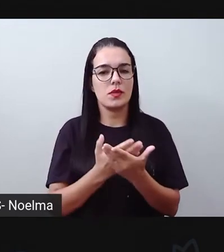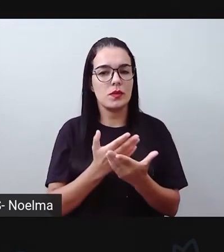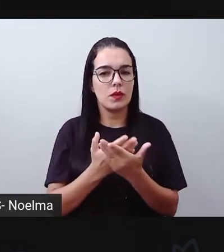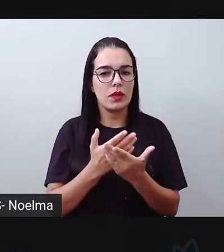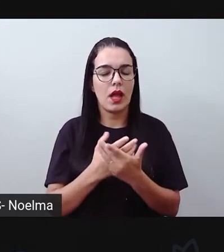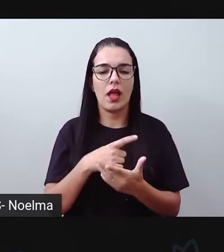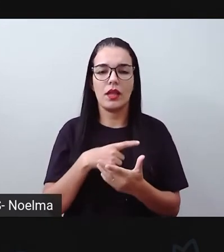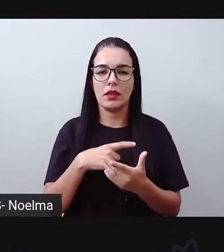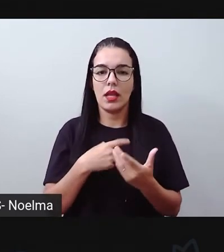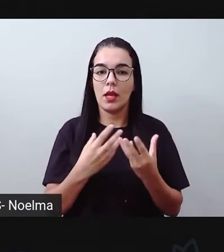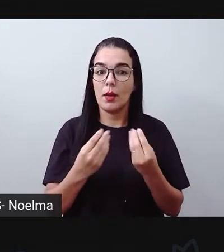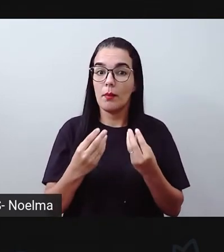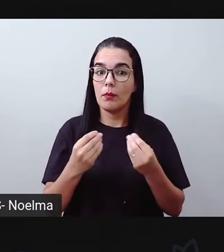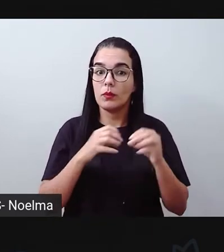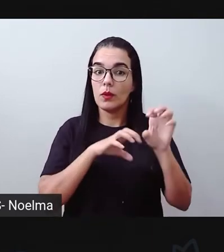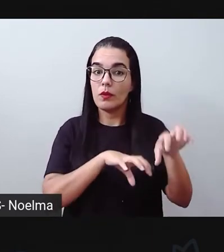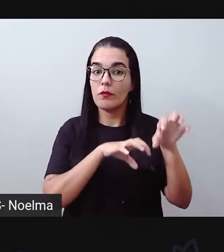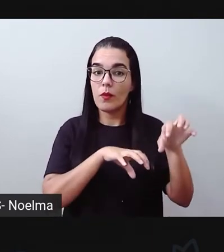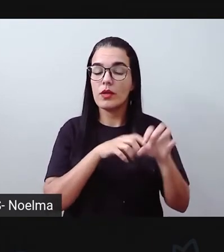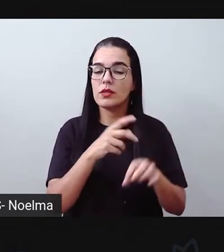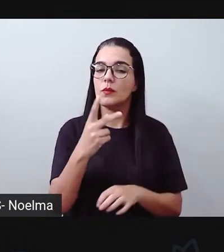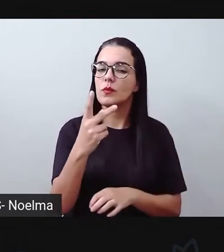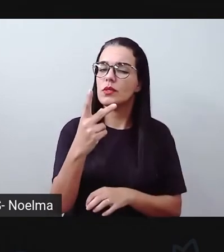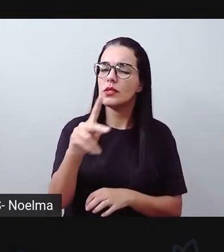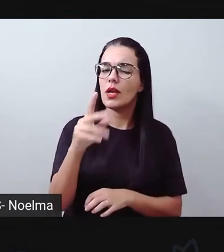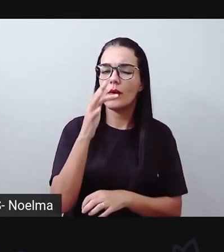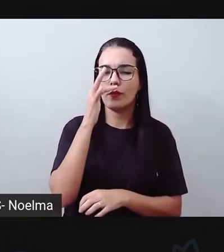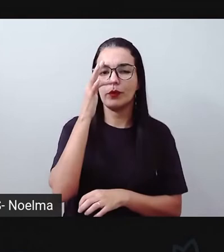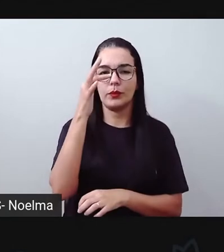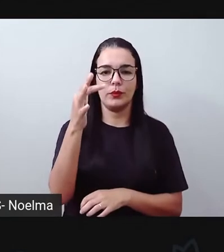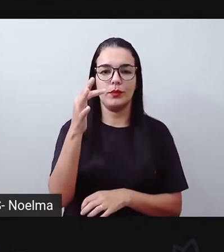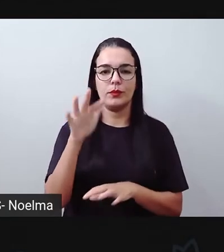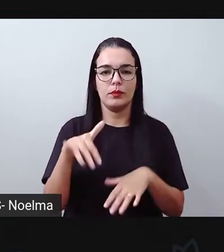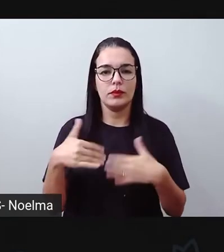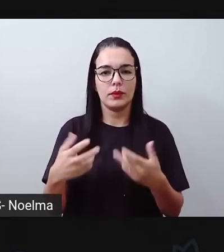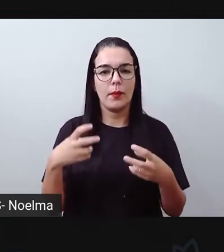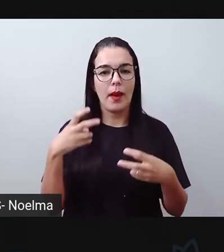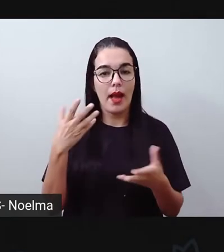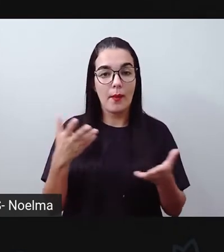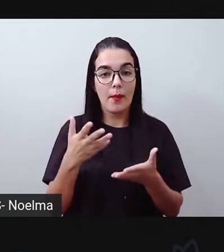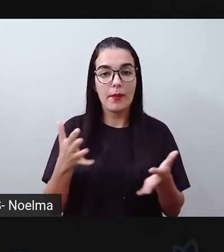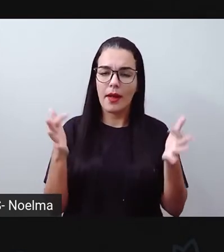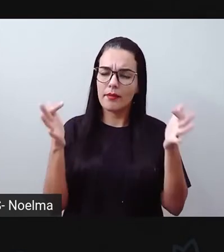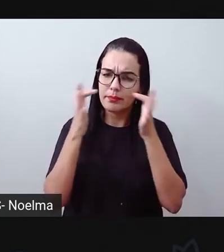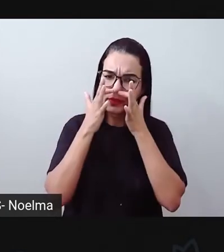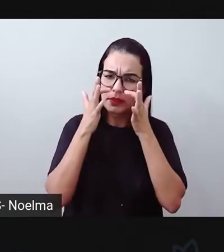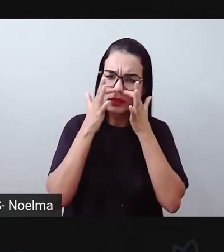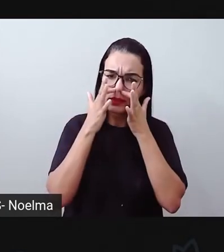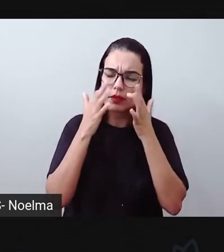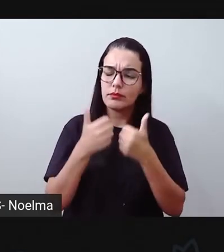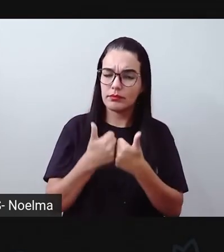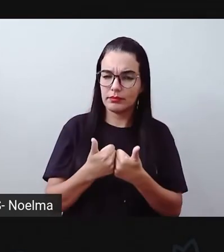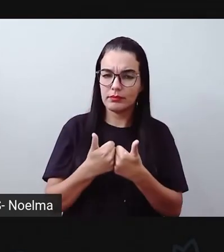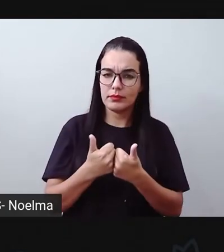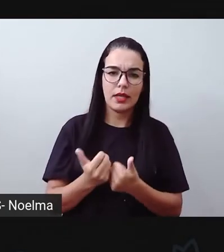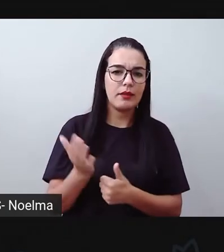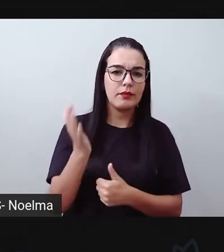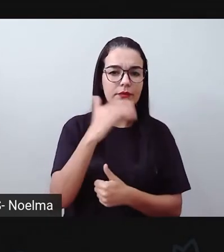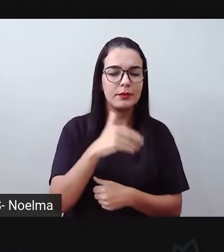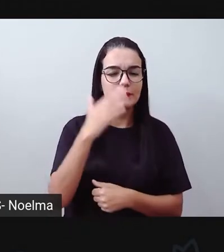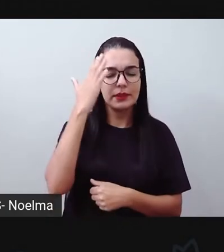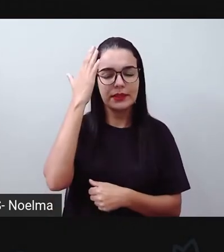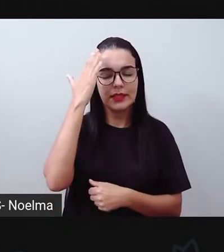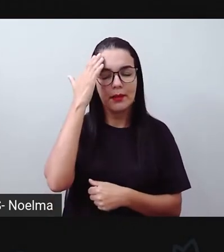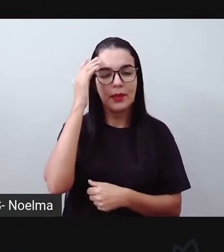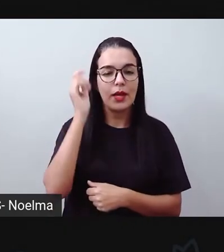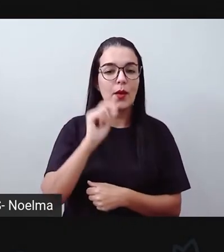muito positiva o seu futuro. Então, a prova é que você preste atenção nesta aula, preste atenção nas outras também. Vamos lá saber sobre o